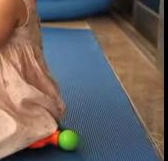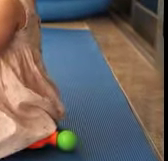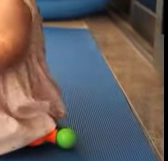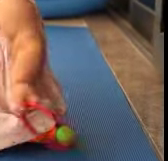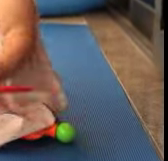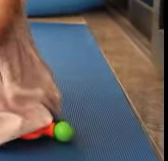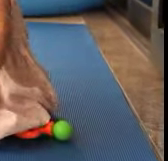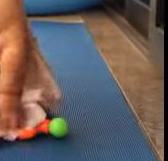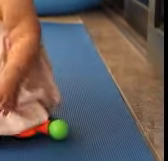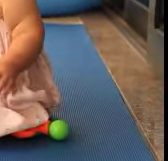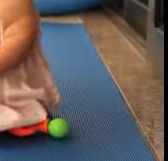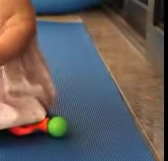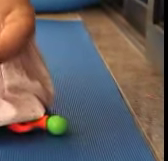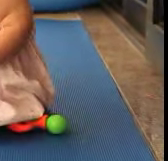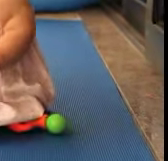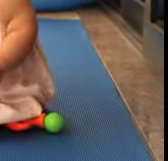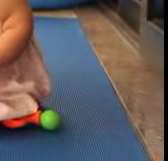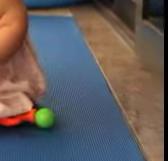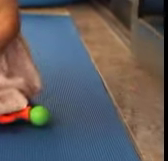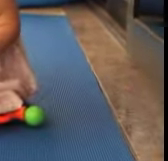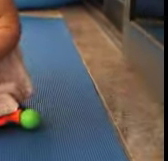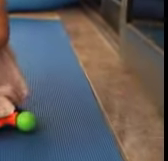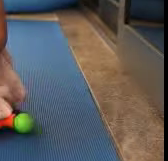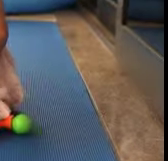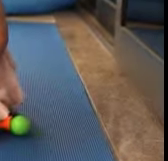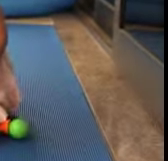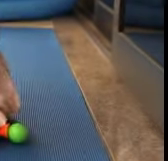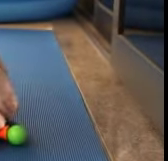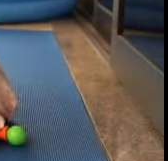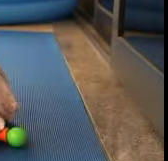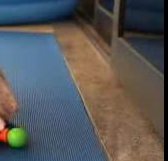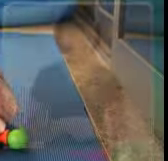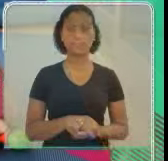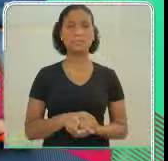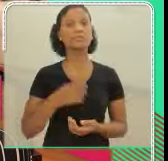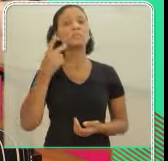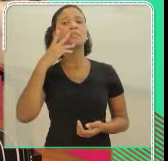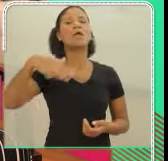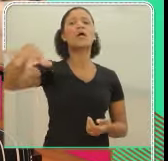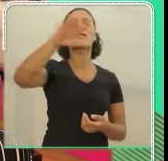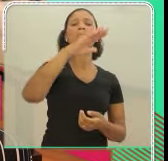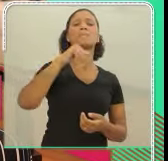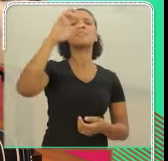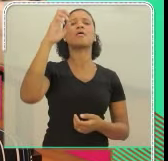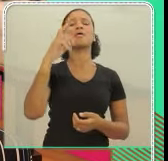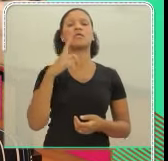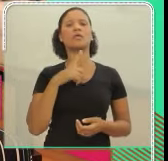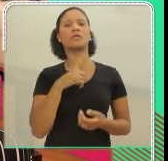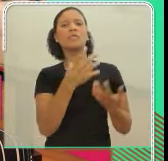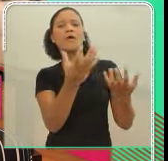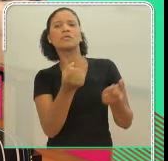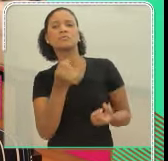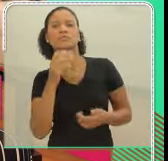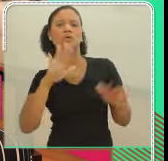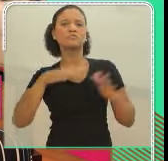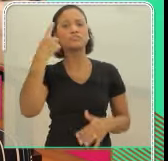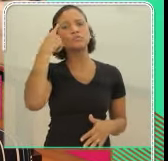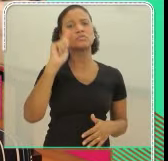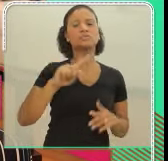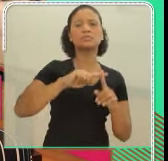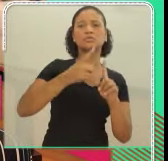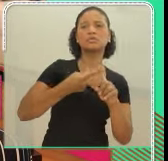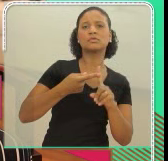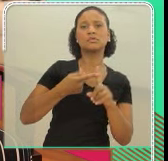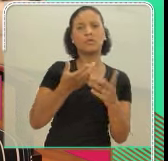filha brincam em um tapete com brinquedos. Paola segura e balança o chocalho laranja. Uma mãe que acabou de receber, não sabia